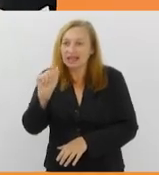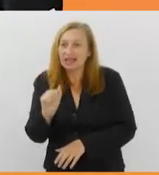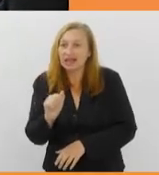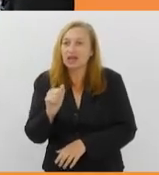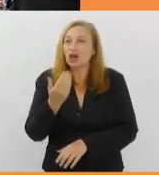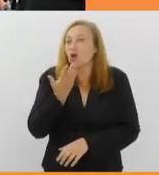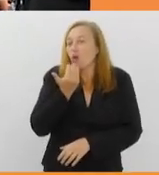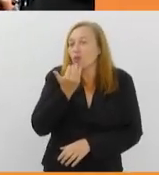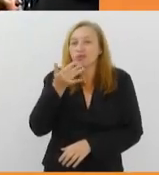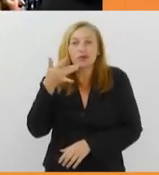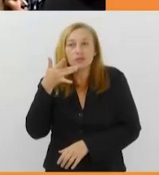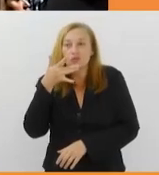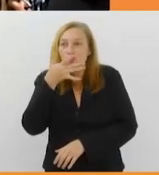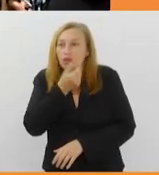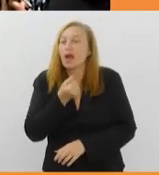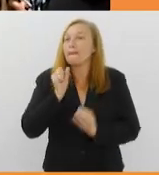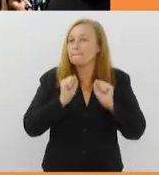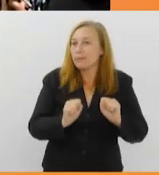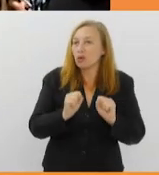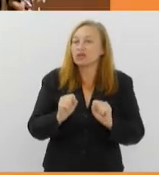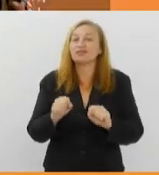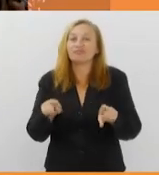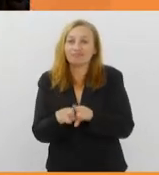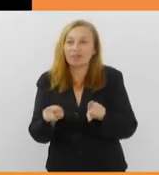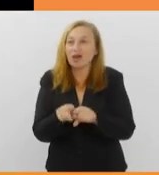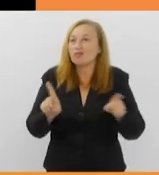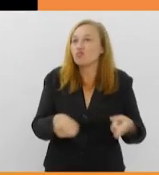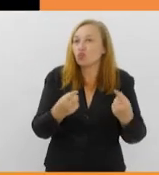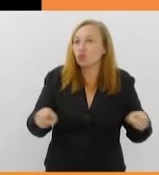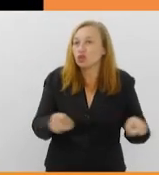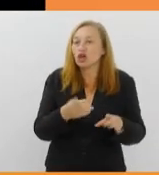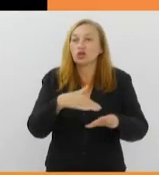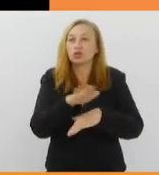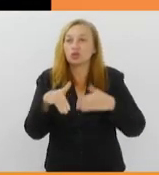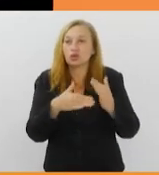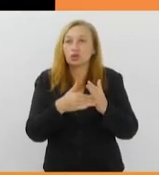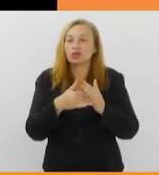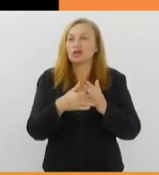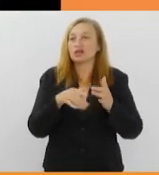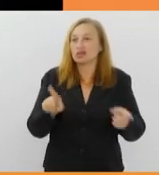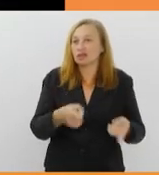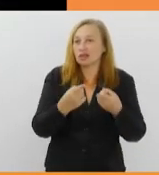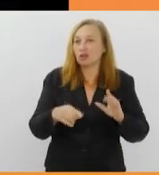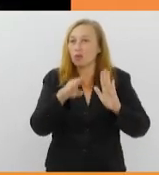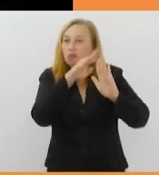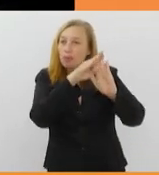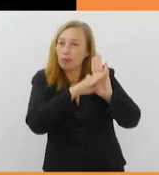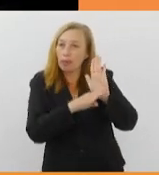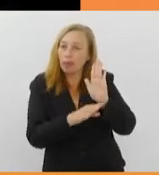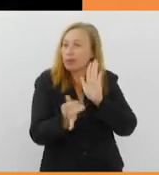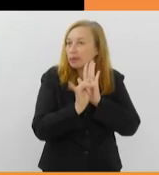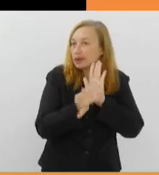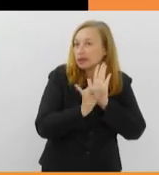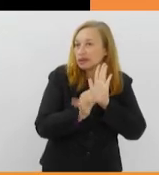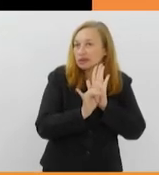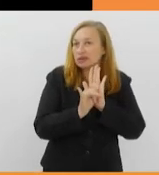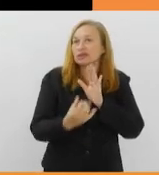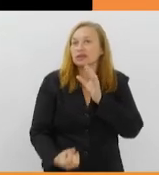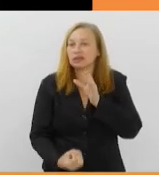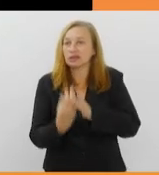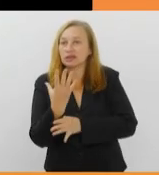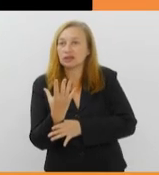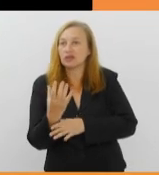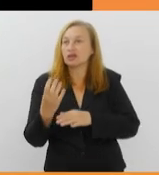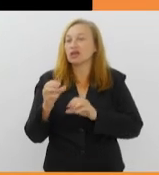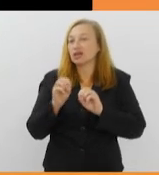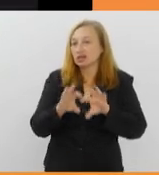público presente também pode curtir muita música. Todas as atrações foram selecionadas por editais realizados pela Fundação Educacional